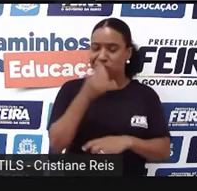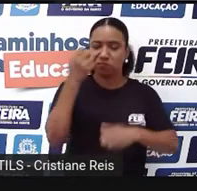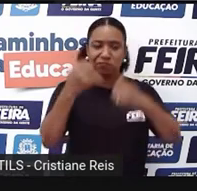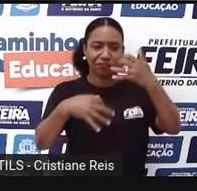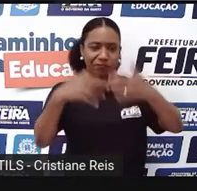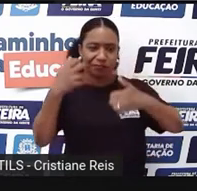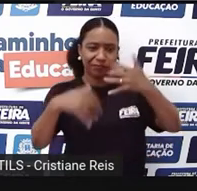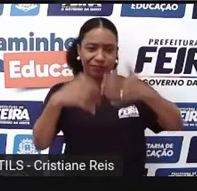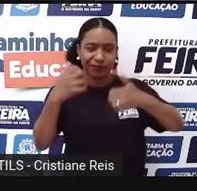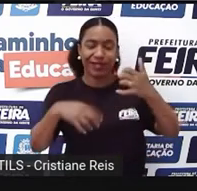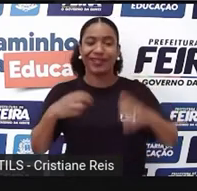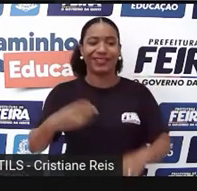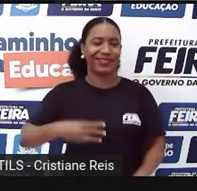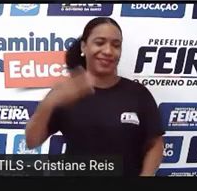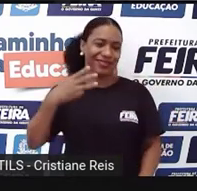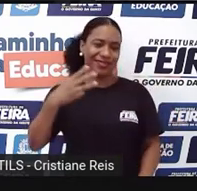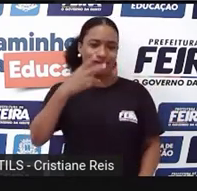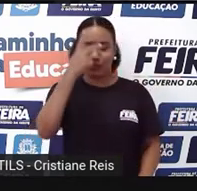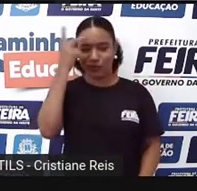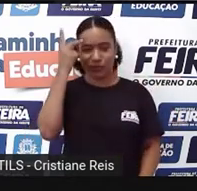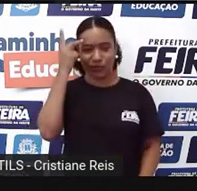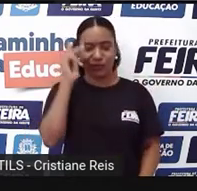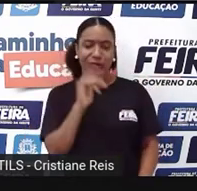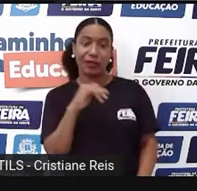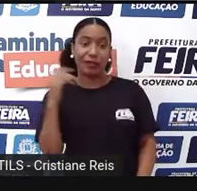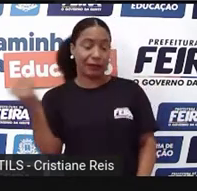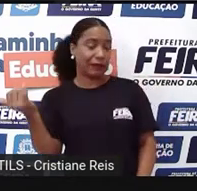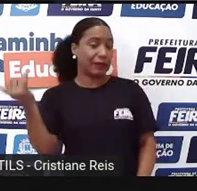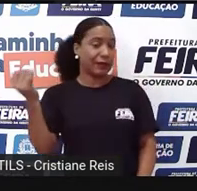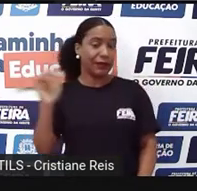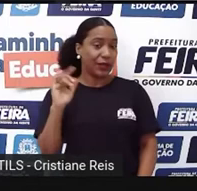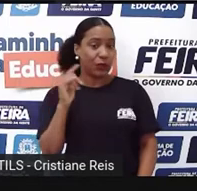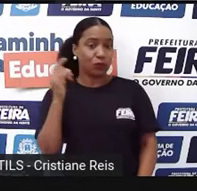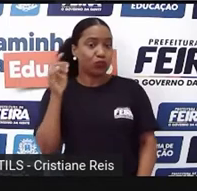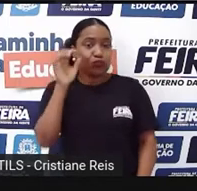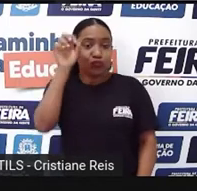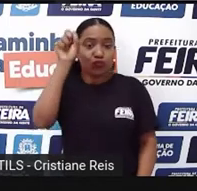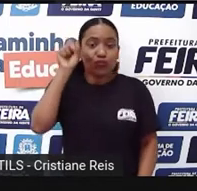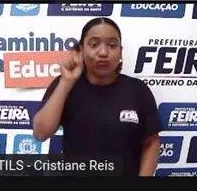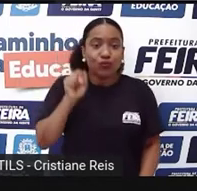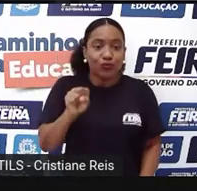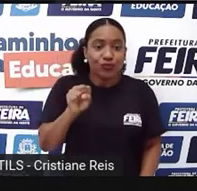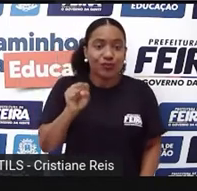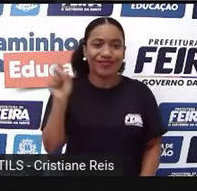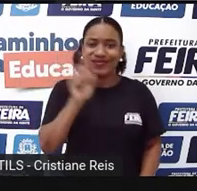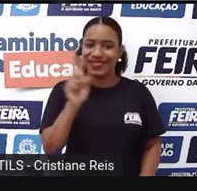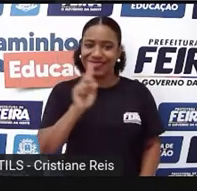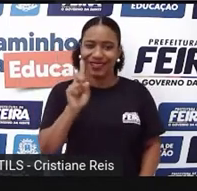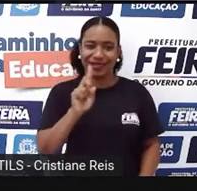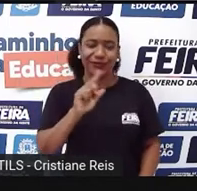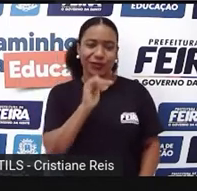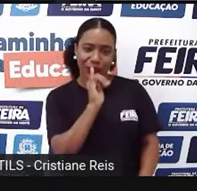pessoa. Aquele que conta uma história da qual ele não participou como personagem.